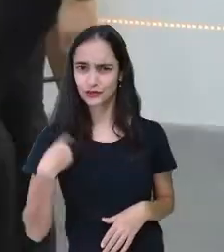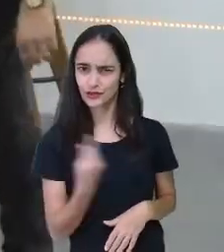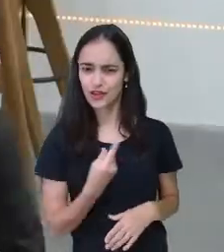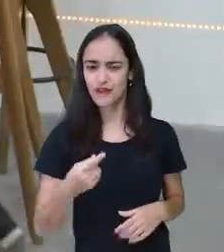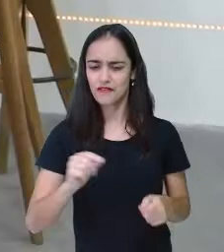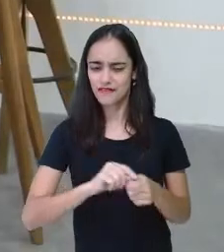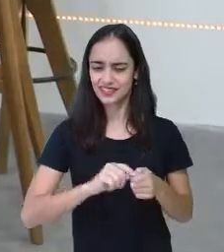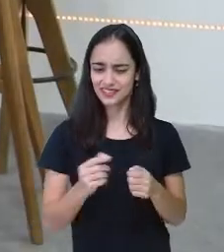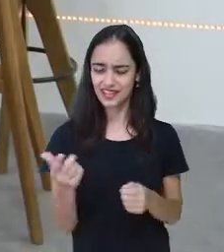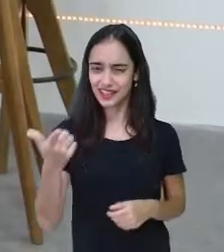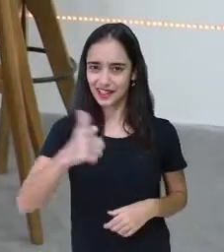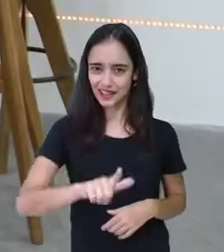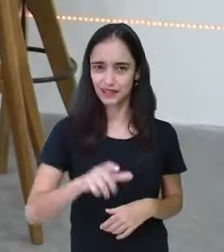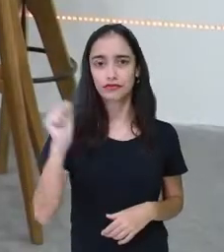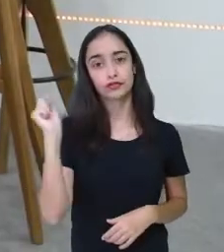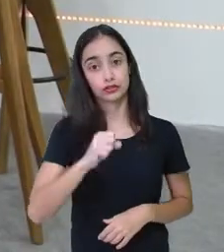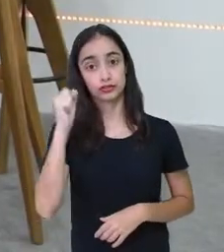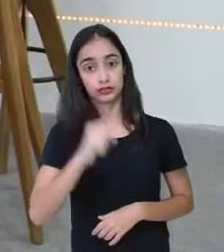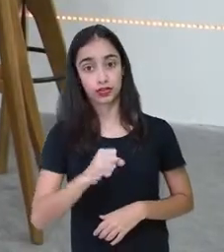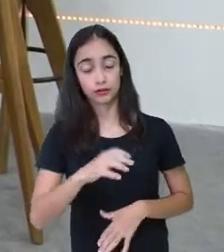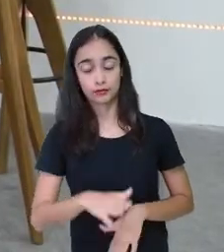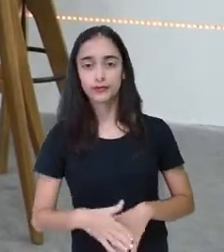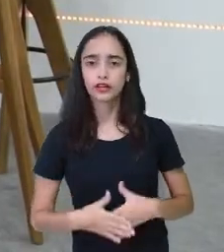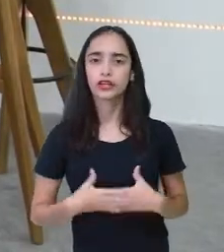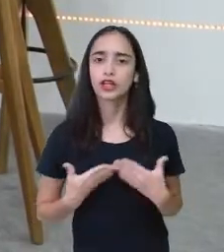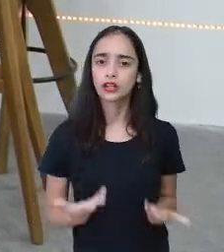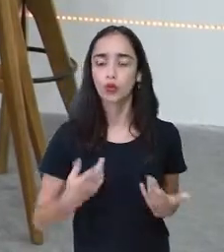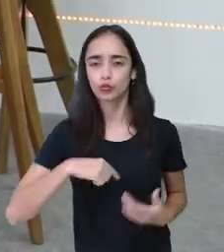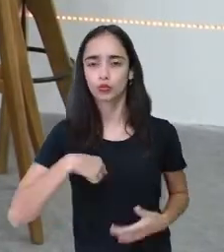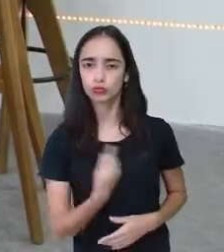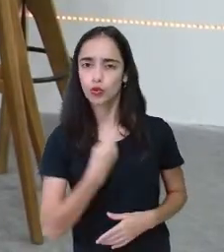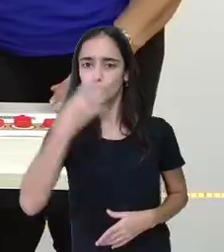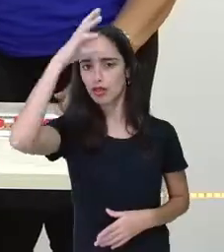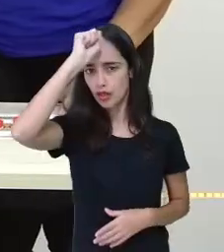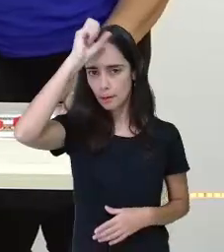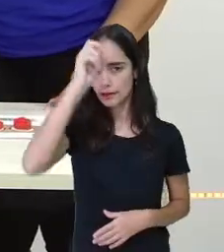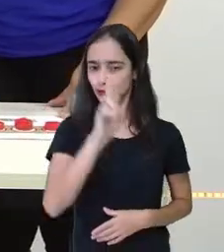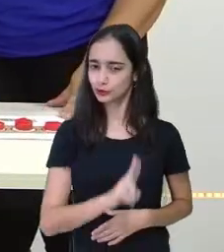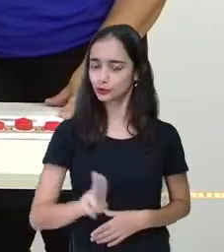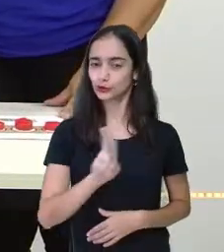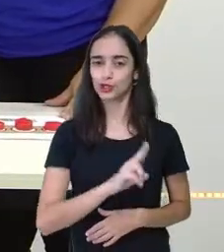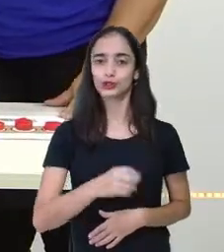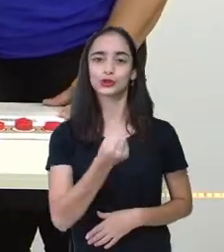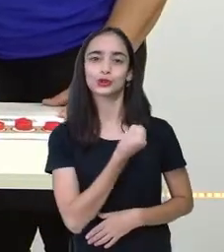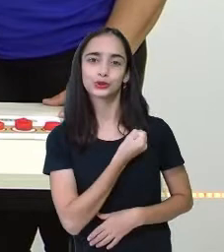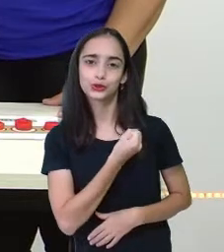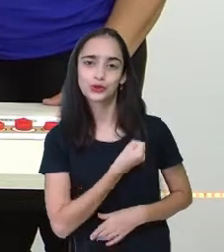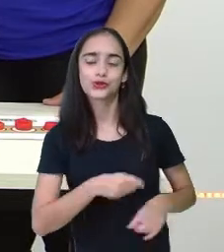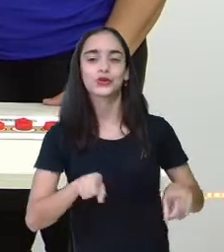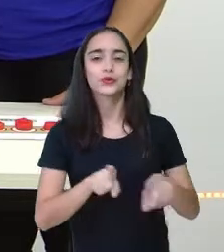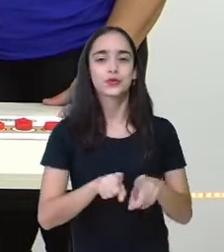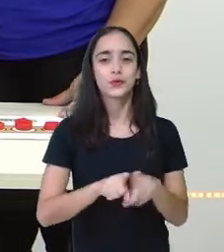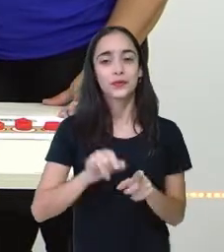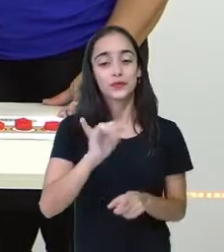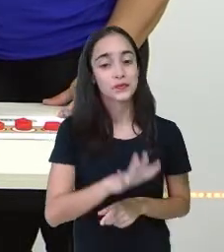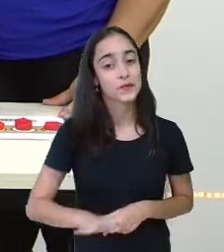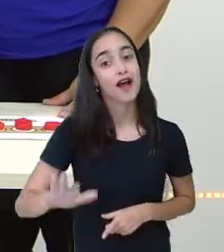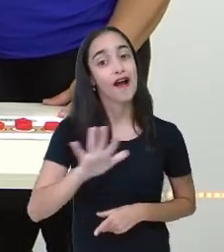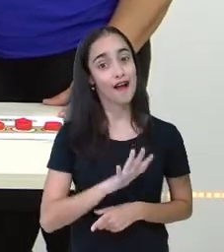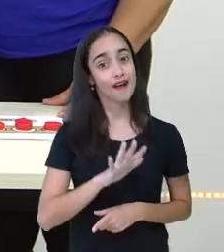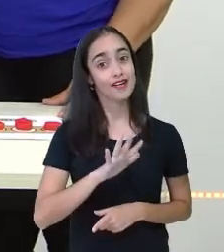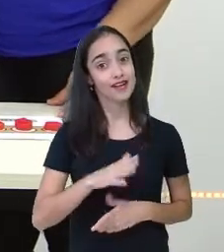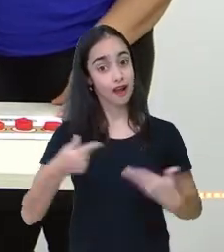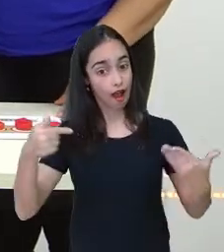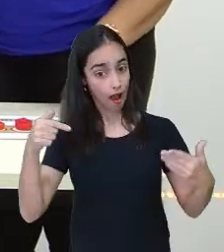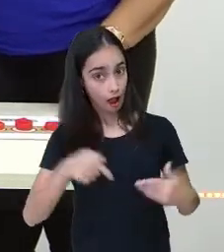número. A gente aprende assim, ó. Com imagens. Aqui eu tô com tampinhas, certo? Mas